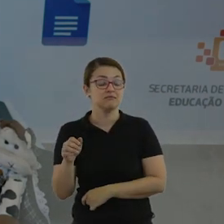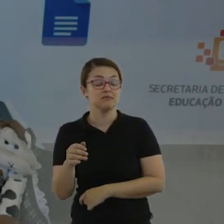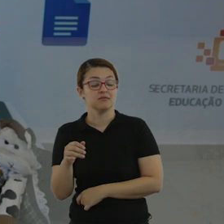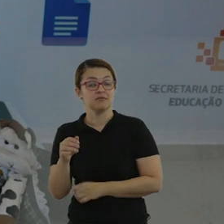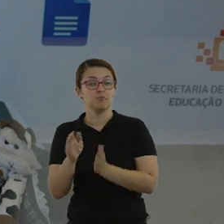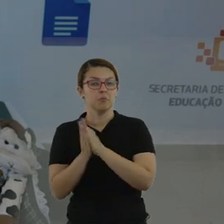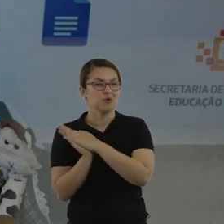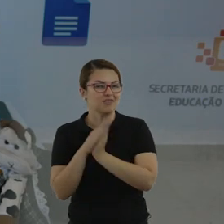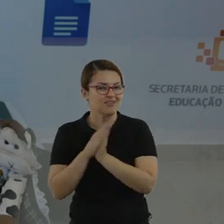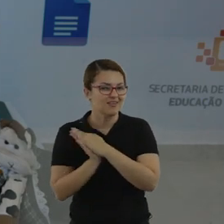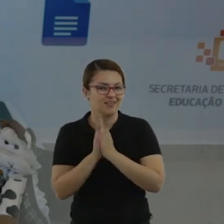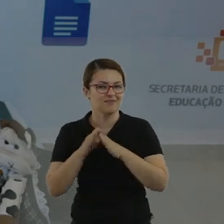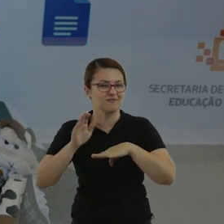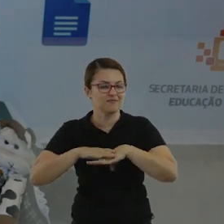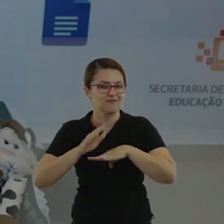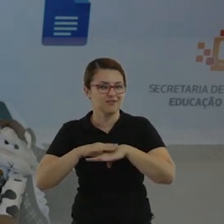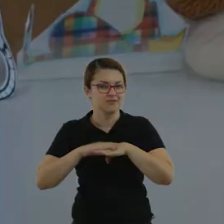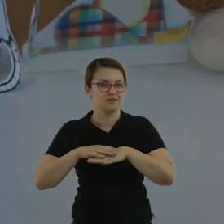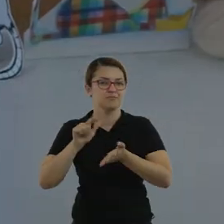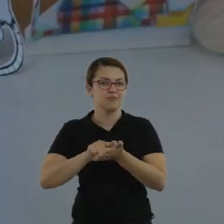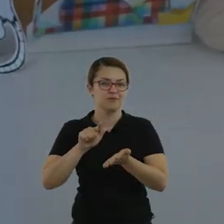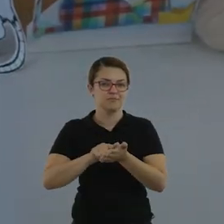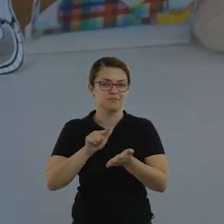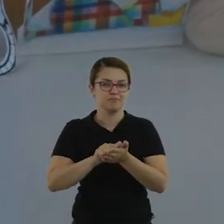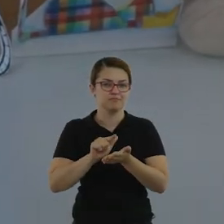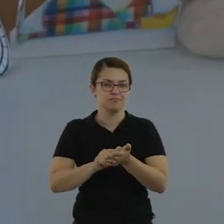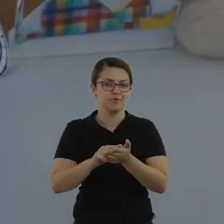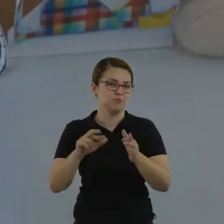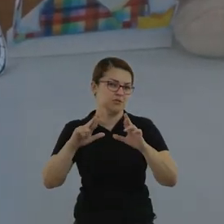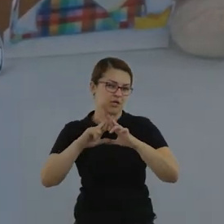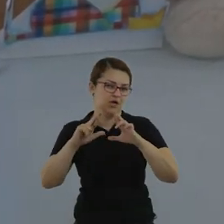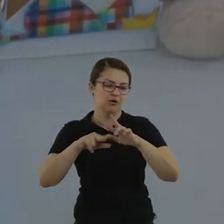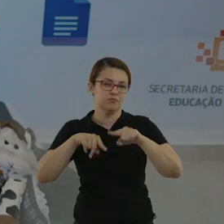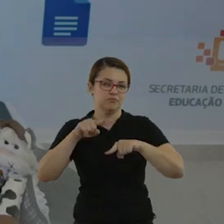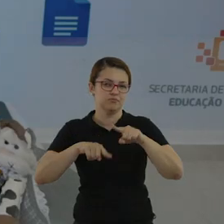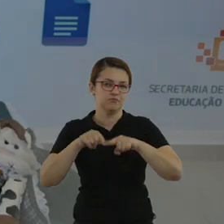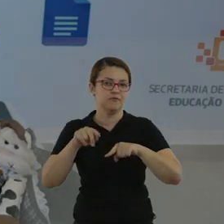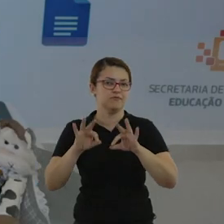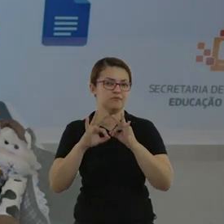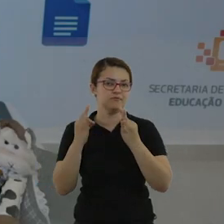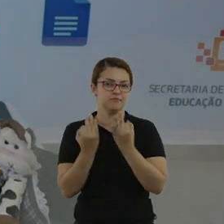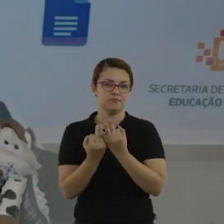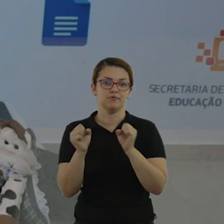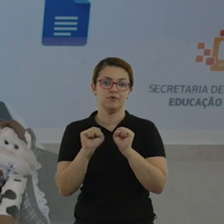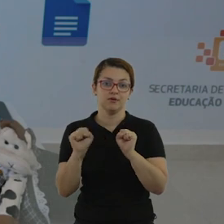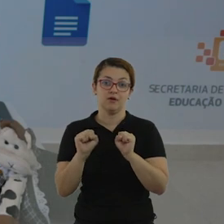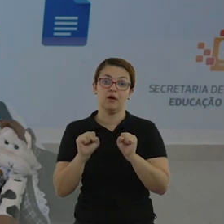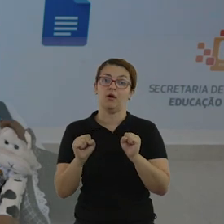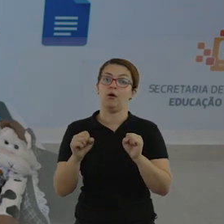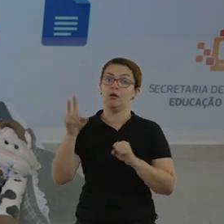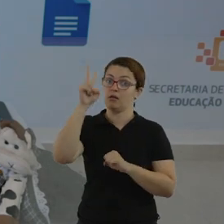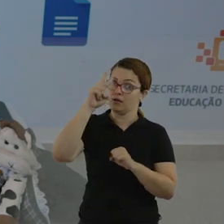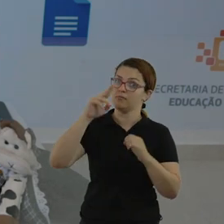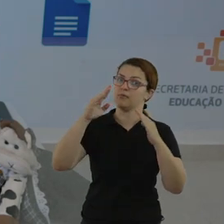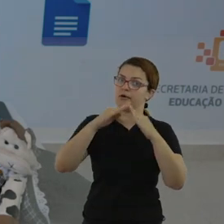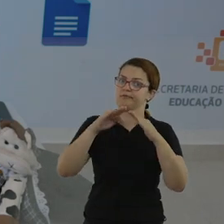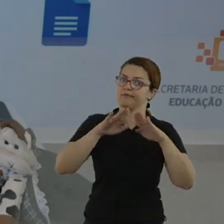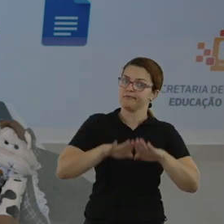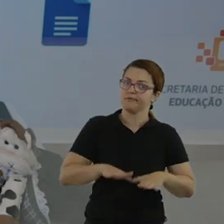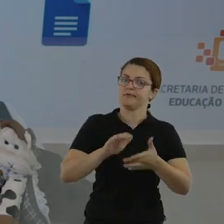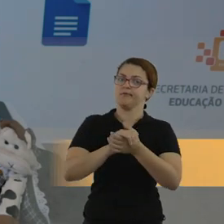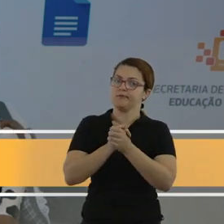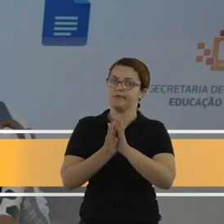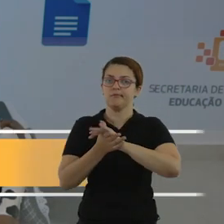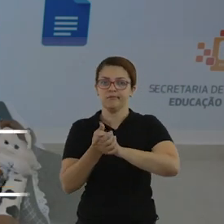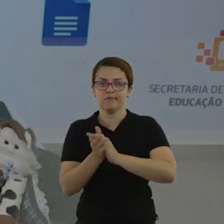canção? Façam os bonequinhos de papel ou até de material reciclável. A sua família vai adorar. E não esqueçam,